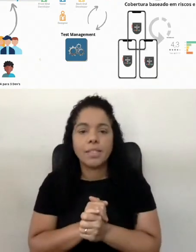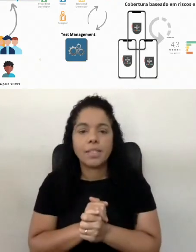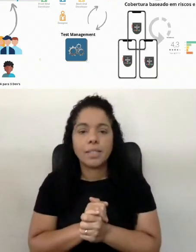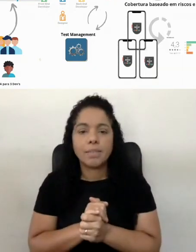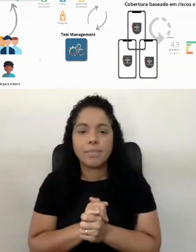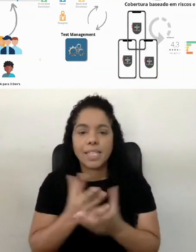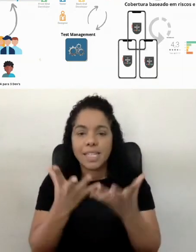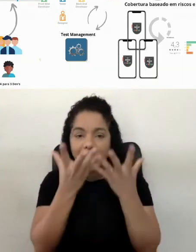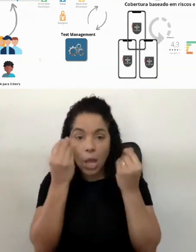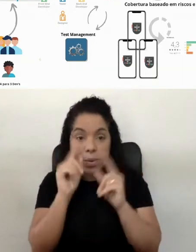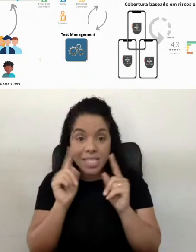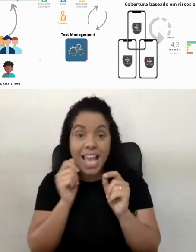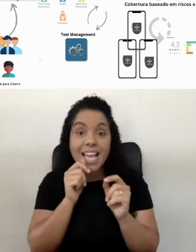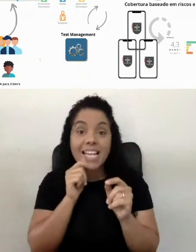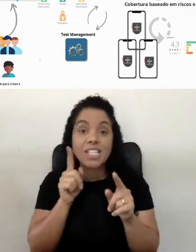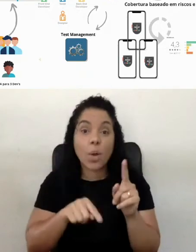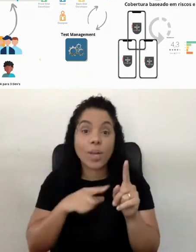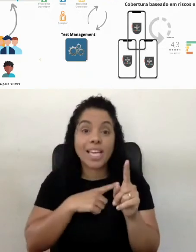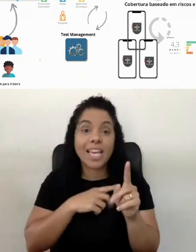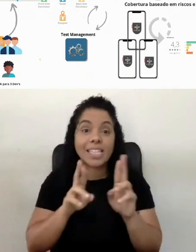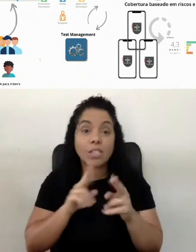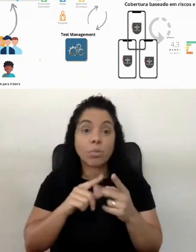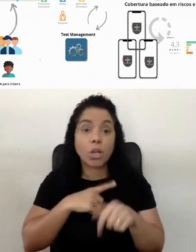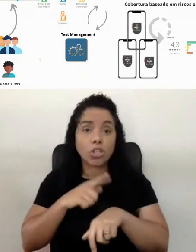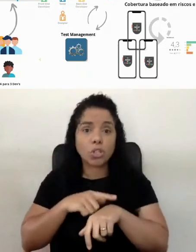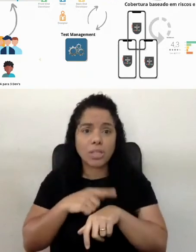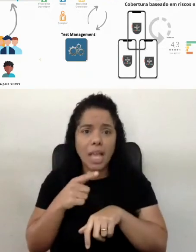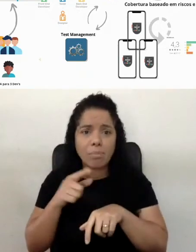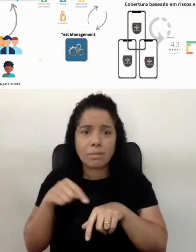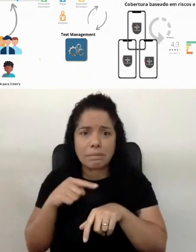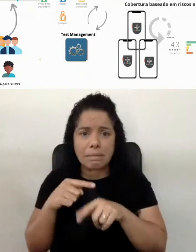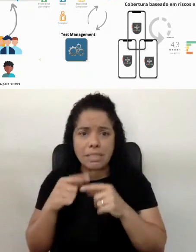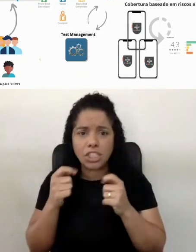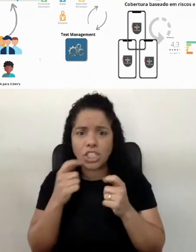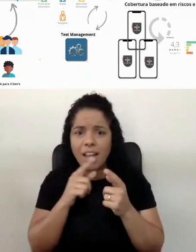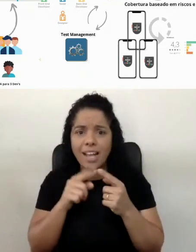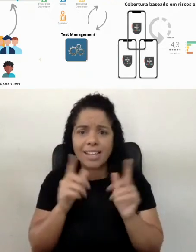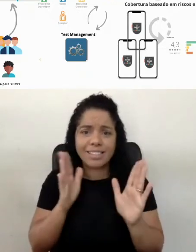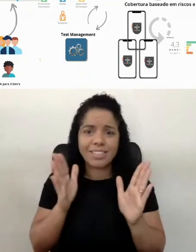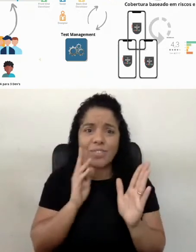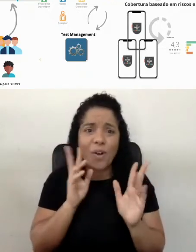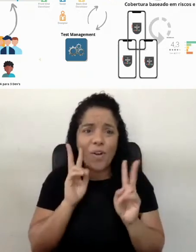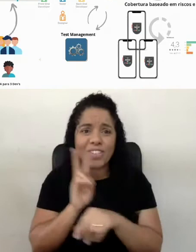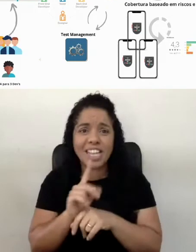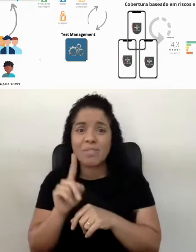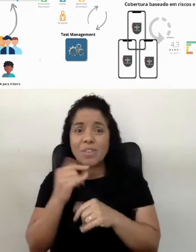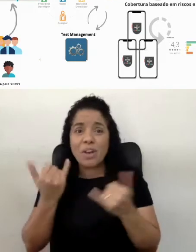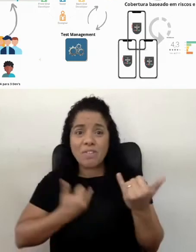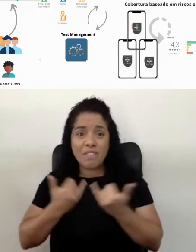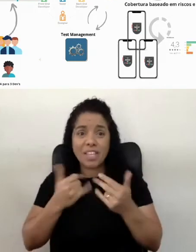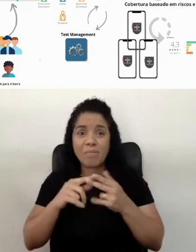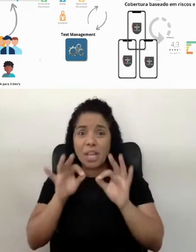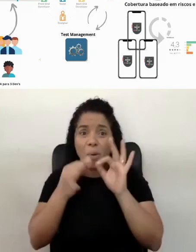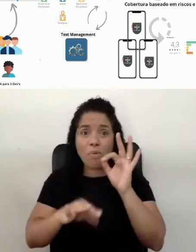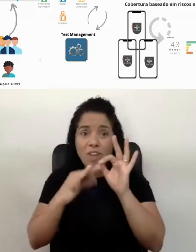Não esqueçam aí da sondagem. Acho que eu estou bem de tempo. Eu espero que sim. O pessoal vai me dando toque aí que eu